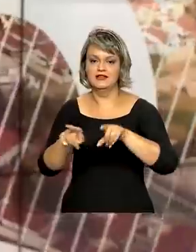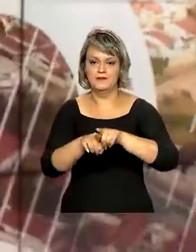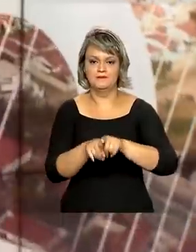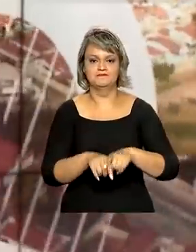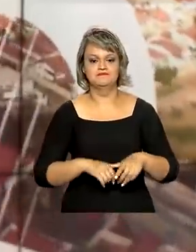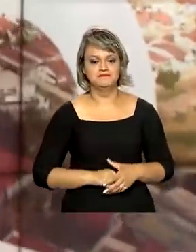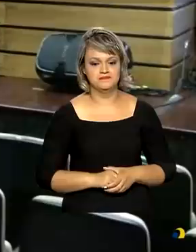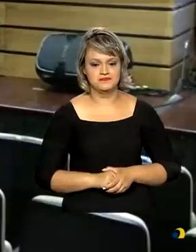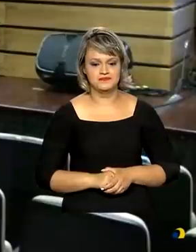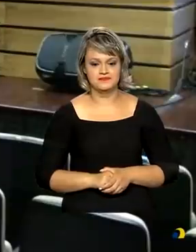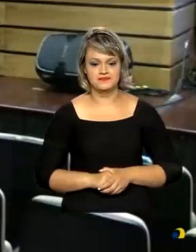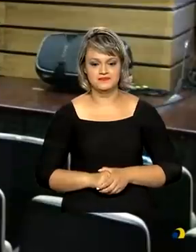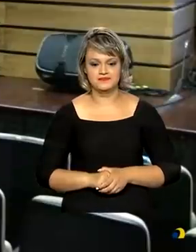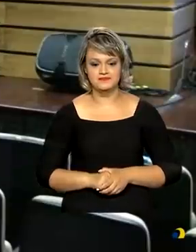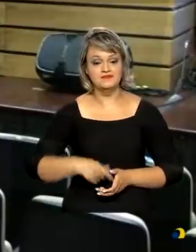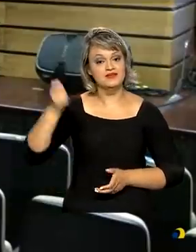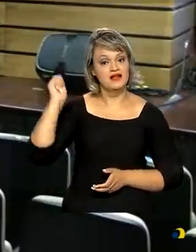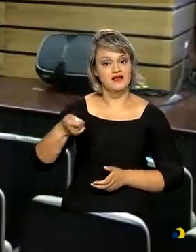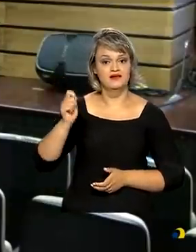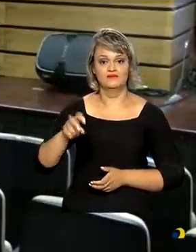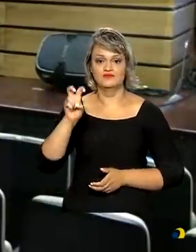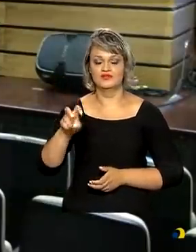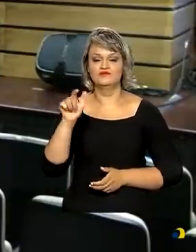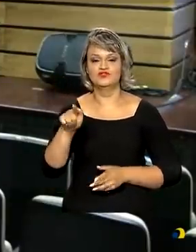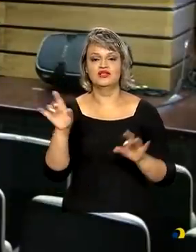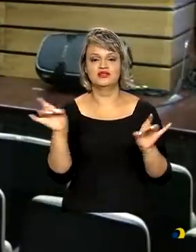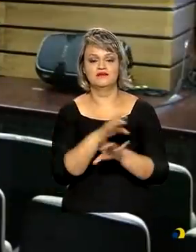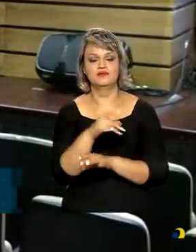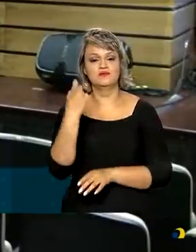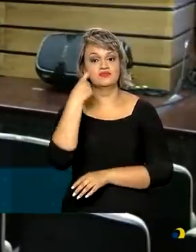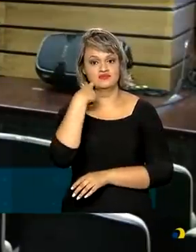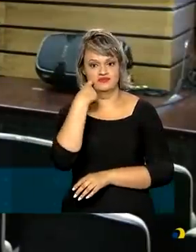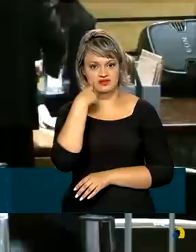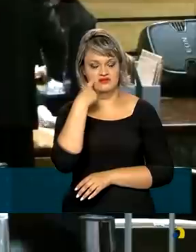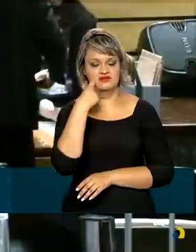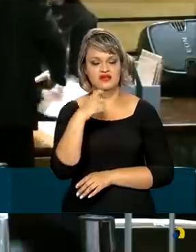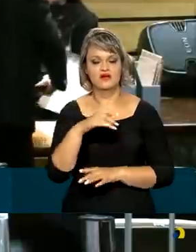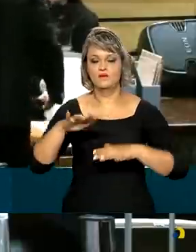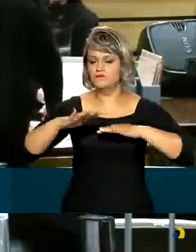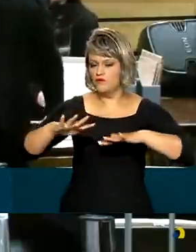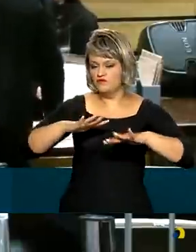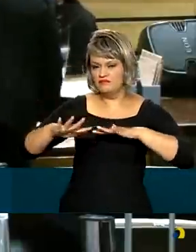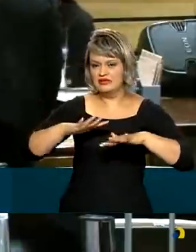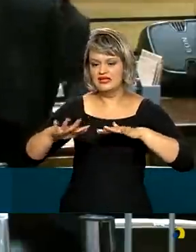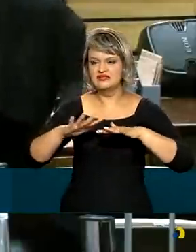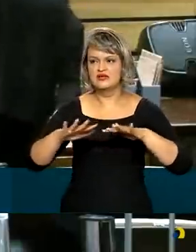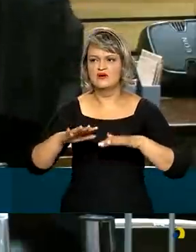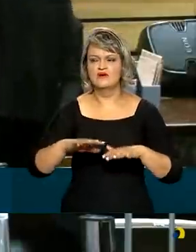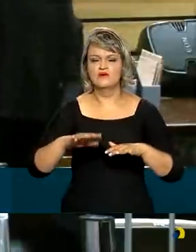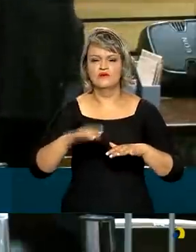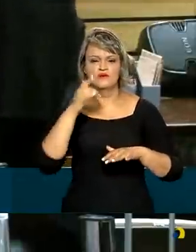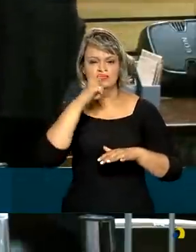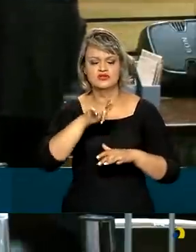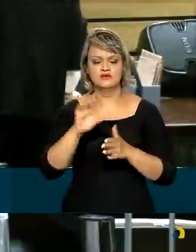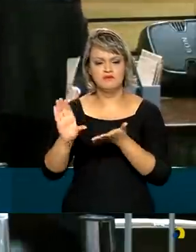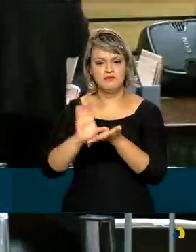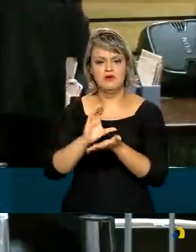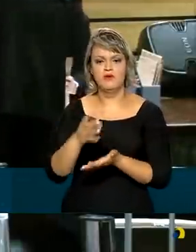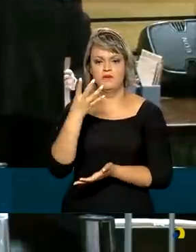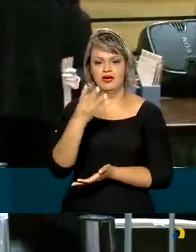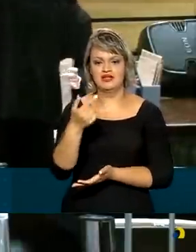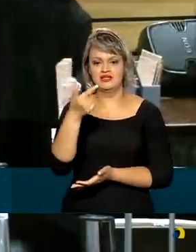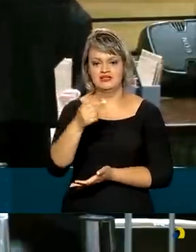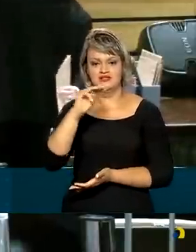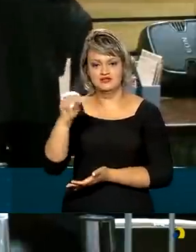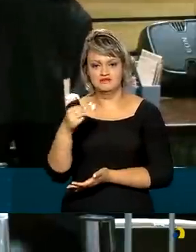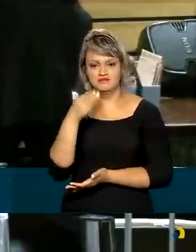setor. O leilão 5G terminou nesta sexta-feira com uma movimentação de 47 bilhões e